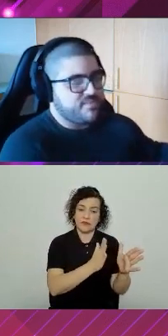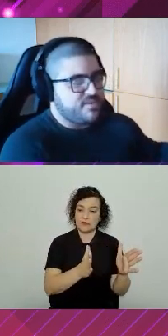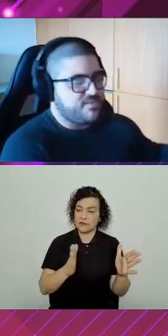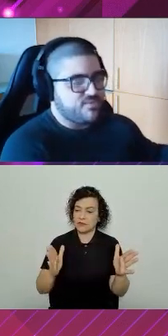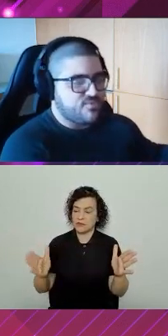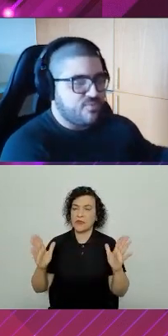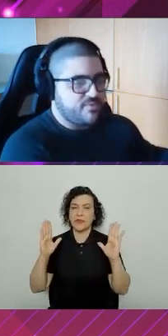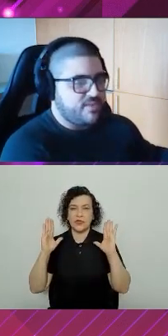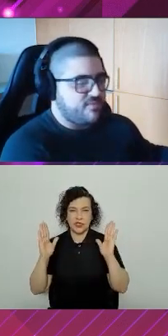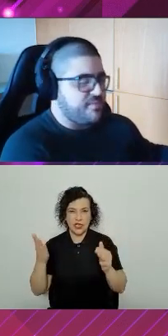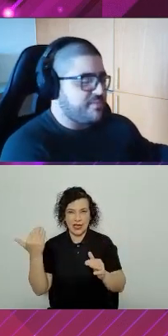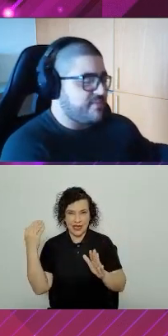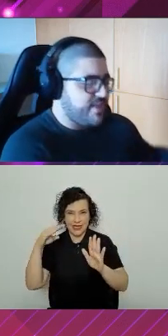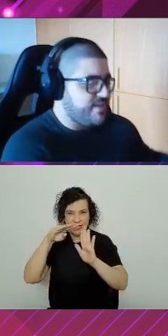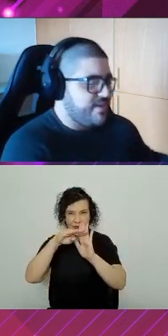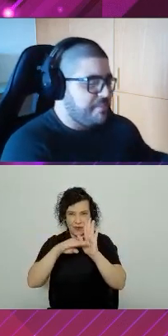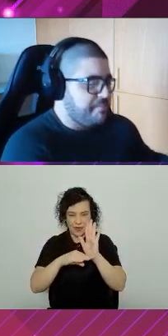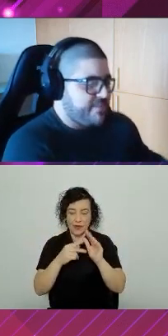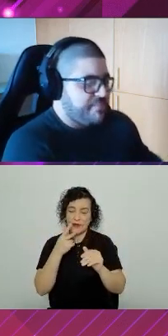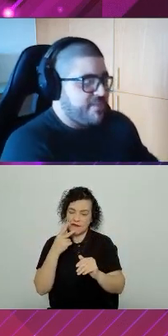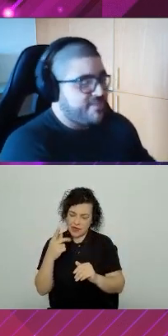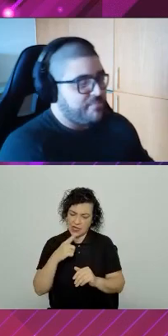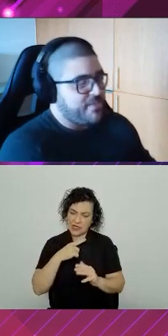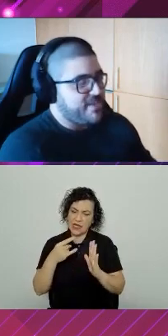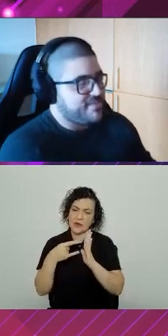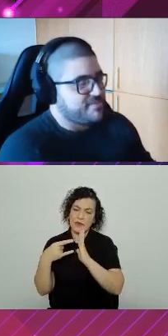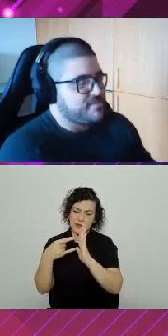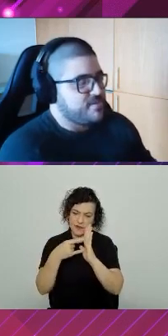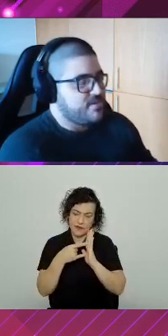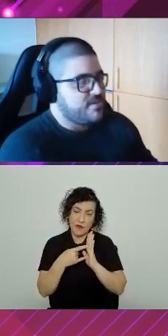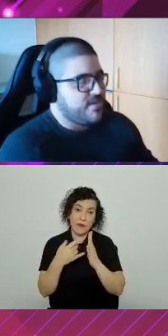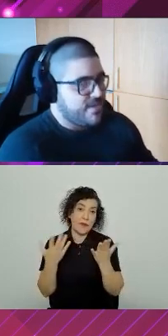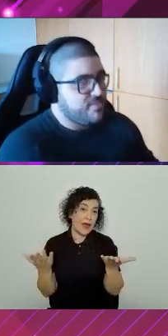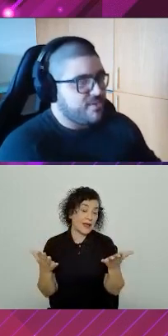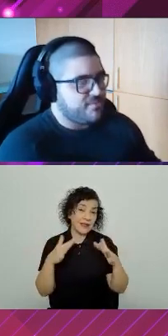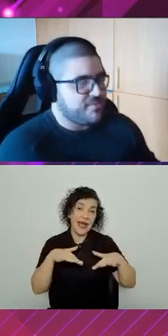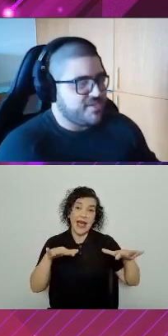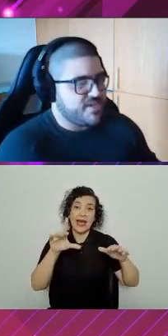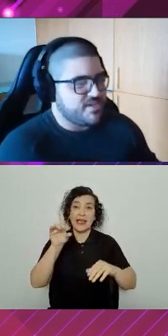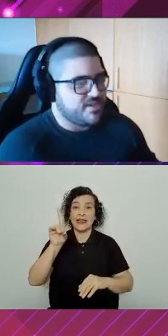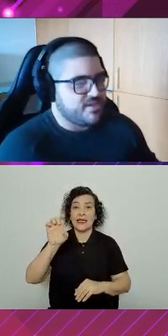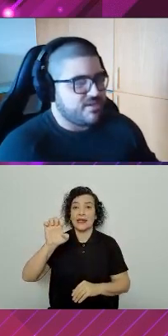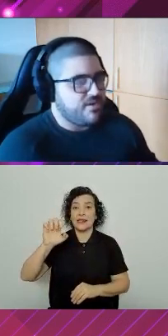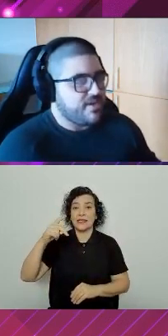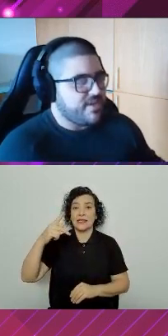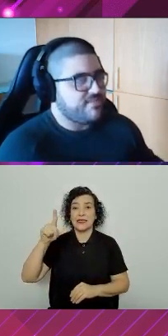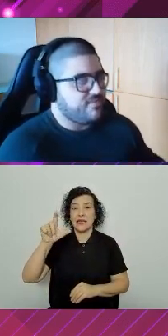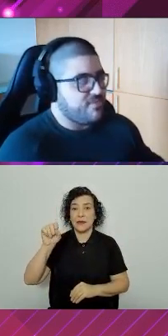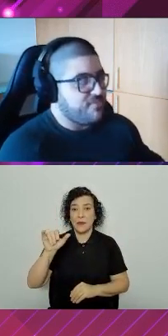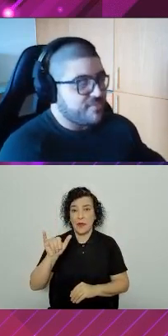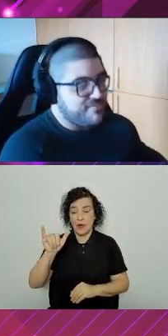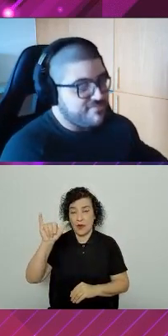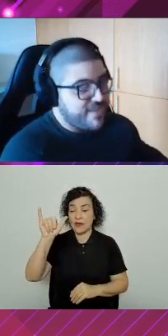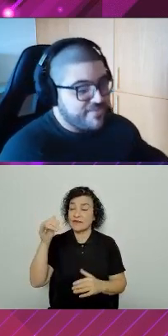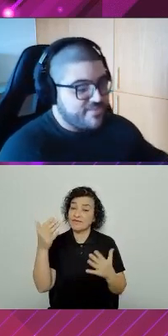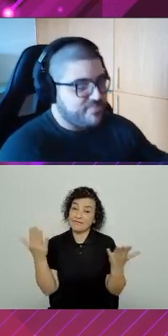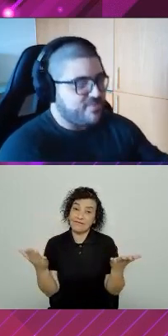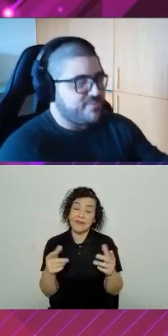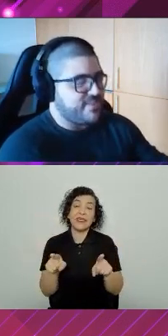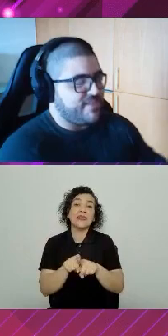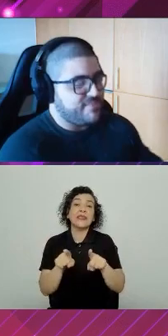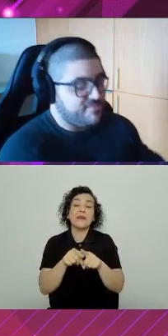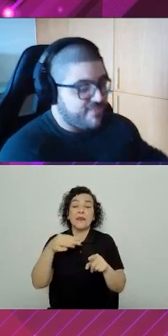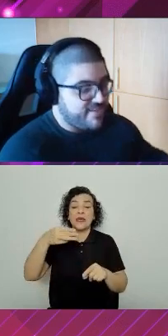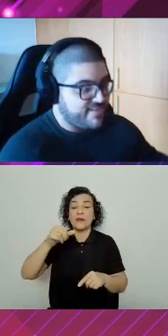falou mais no início sobre o desenvolvimento? Tem. Mas a parte deploy é isso. E no micro front-end? Ok. Eu vou ter vários